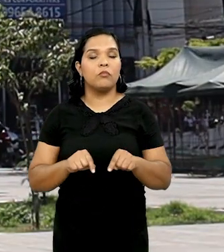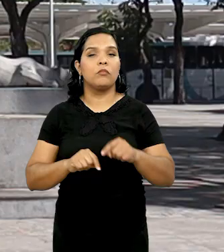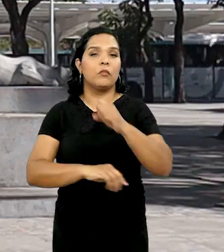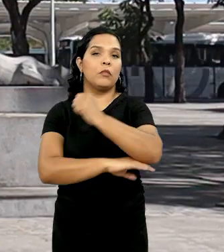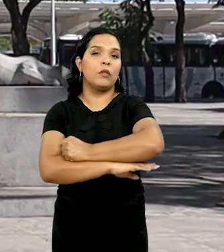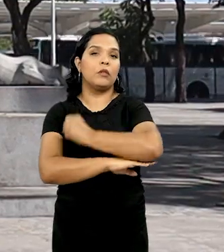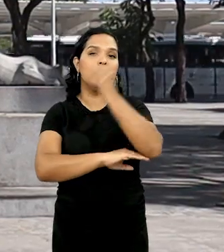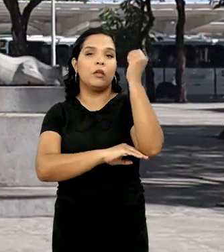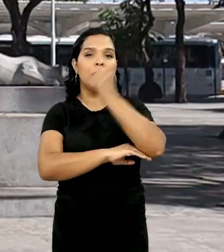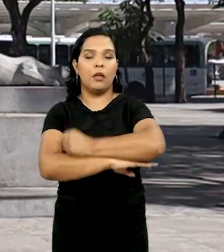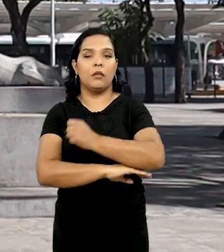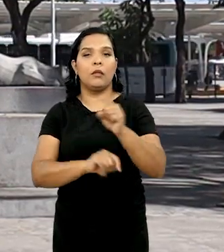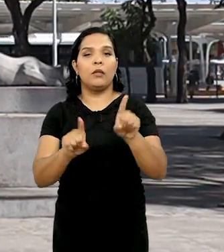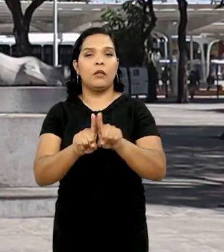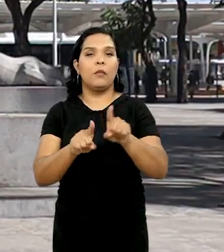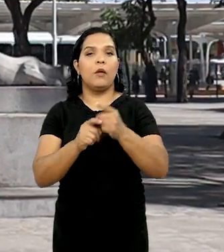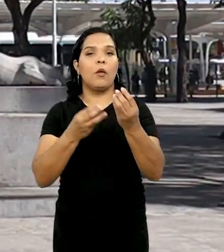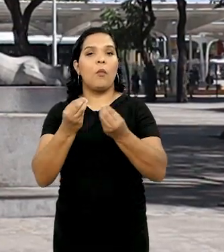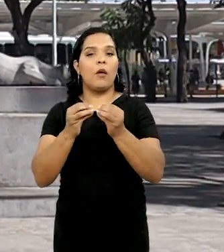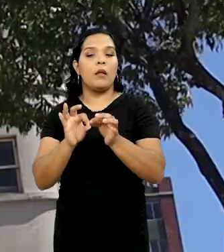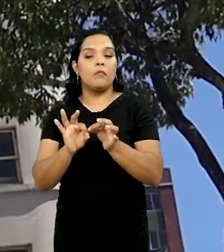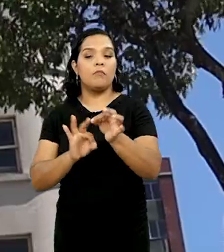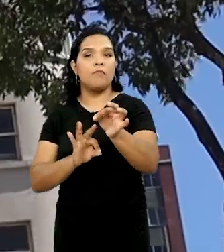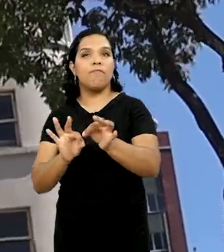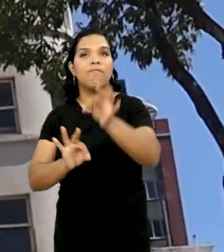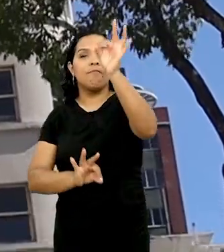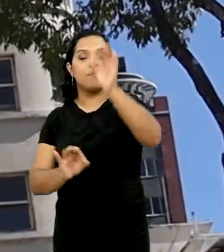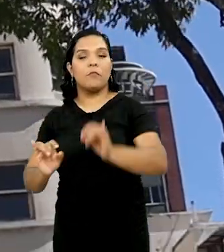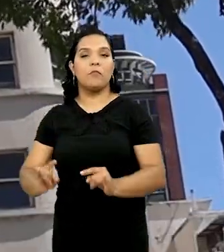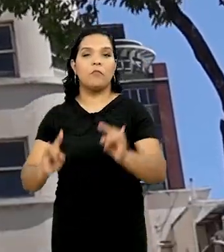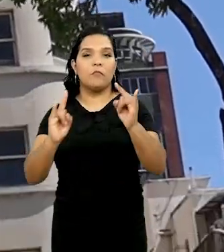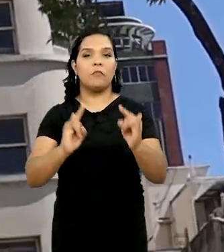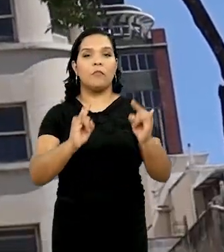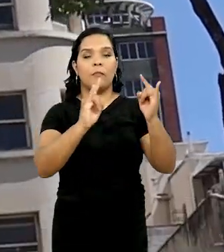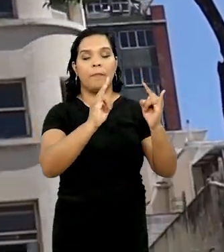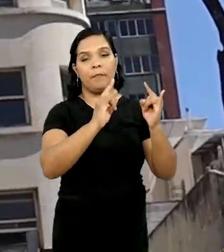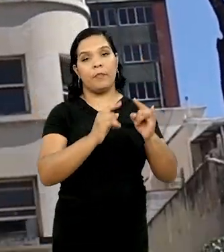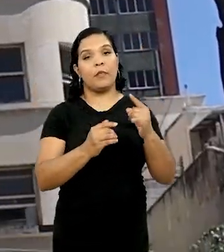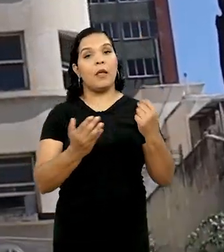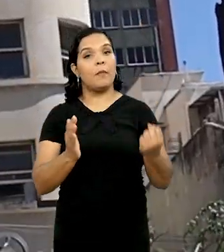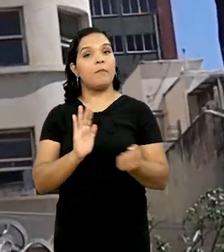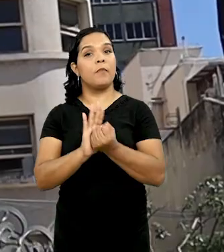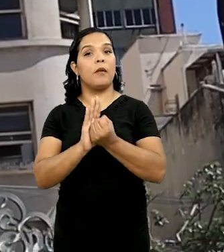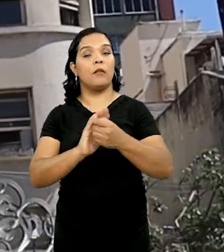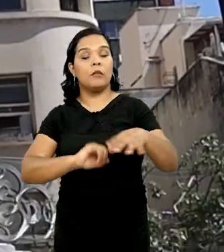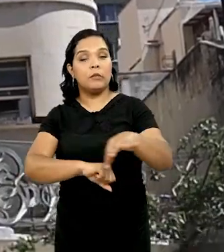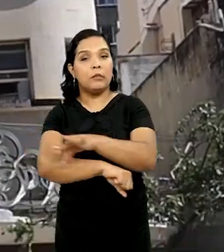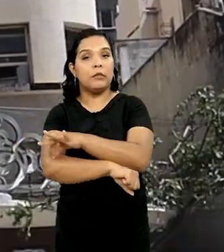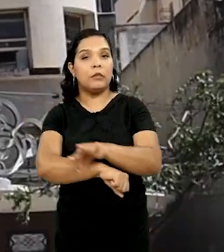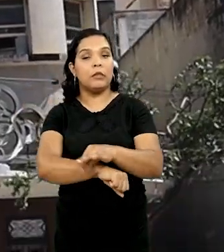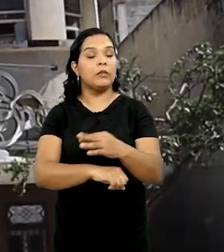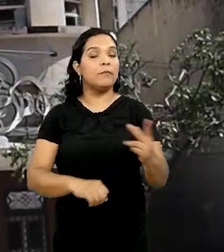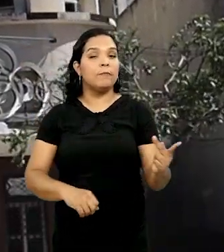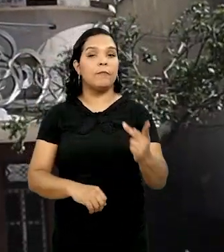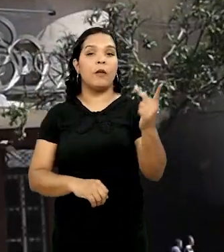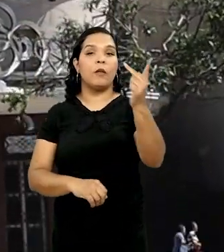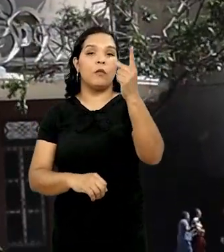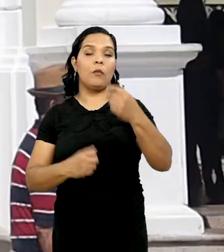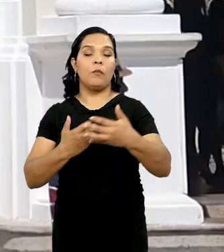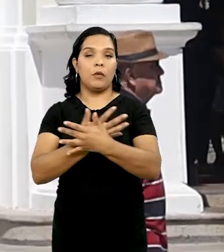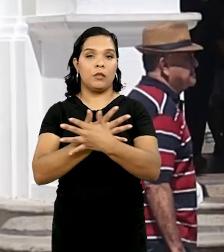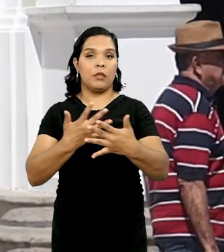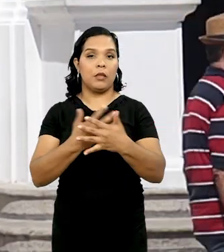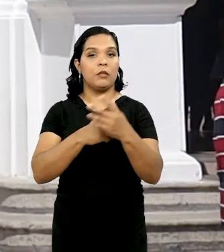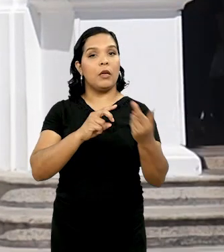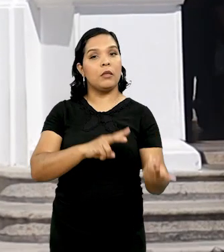fachadas e escalonamento dos edifícios. Isso marca um conjunto arquitetônico histórico de grande valor para a cidade